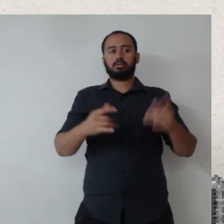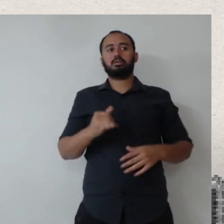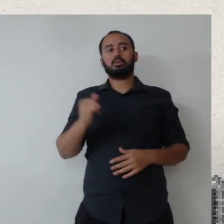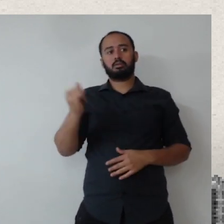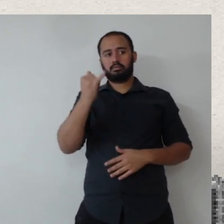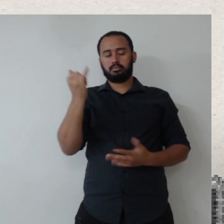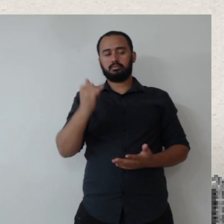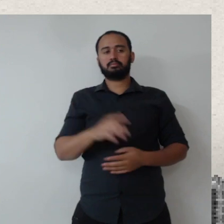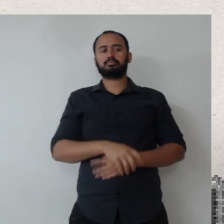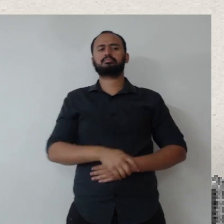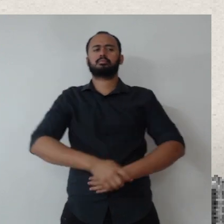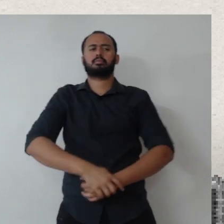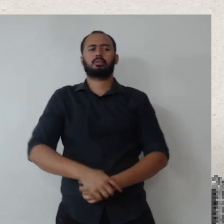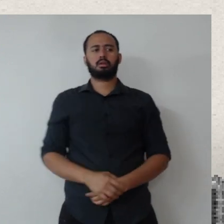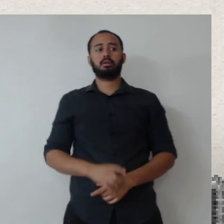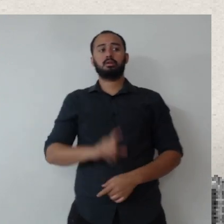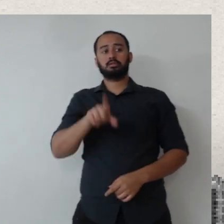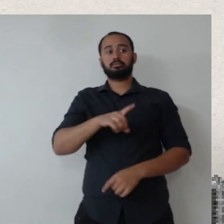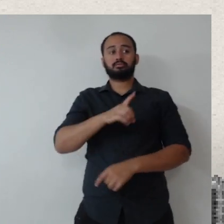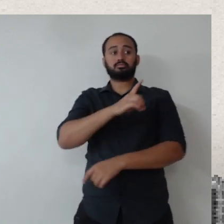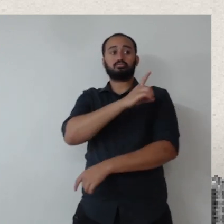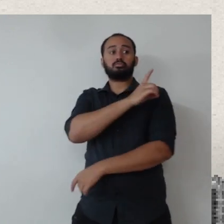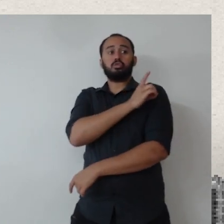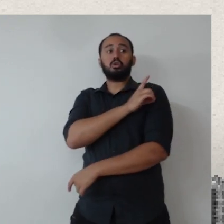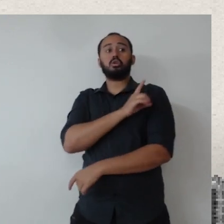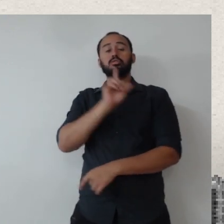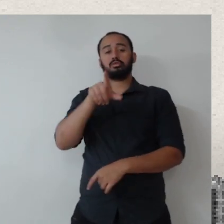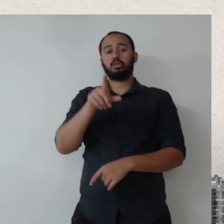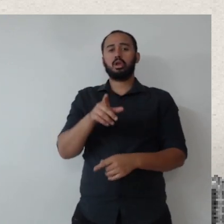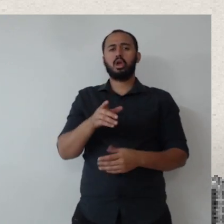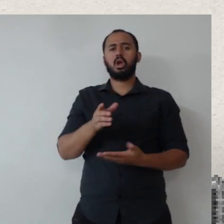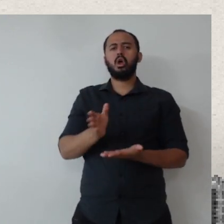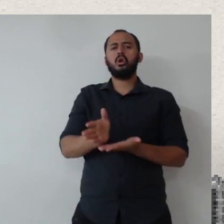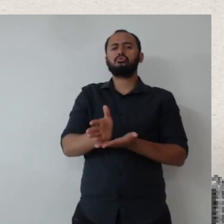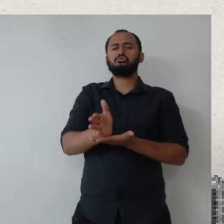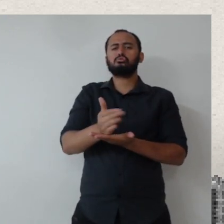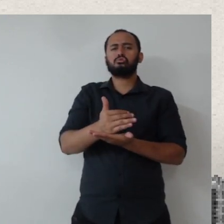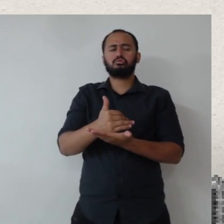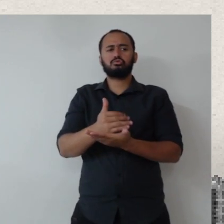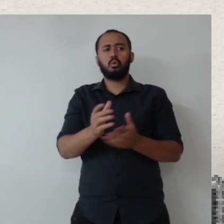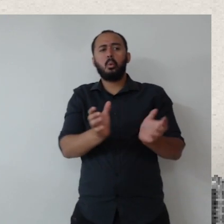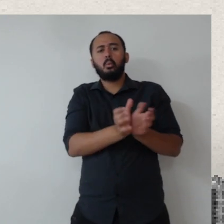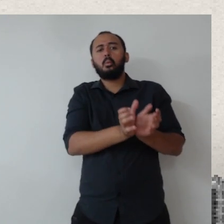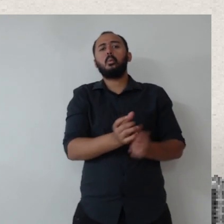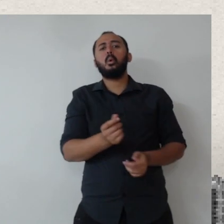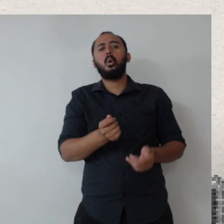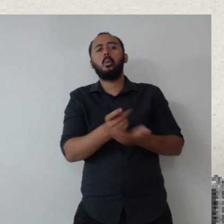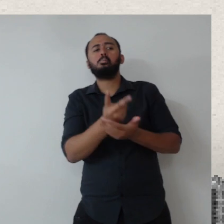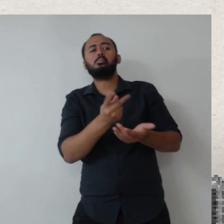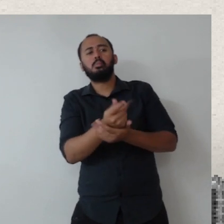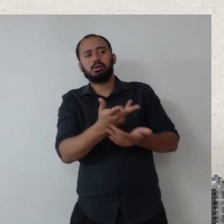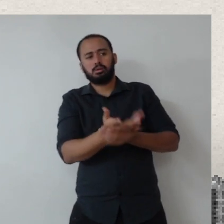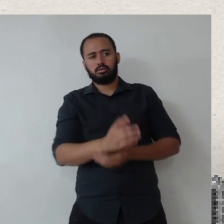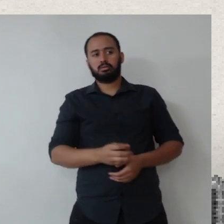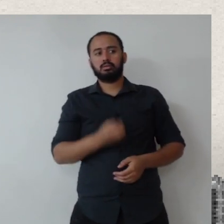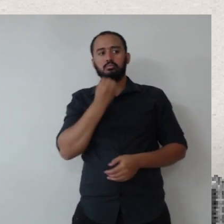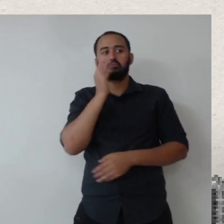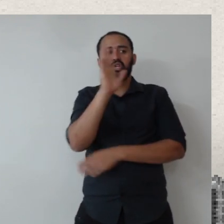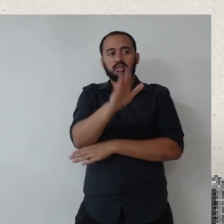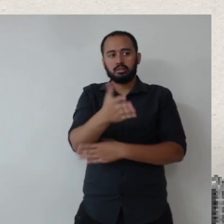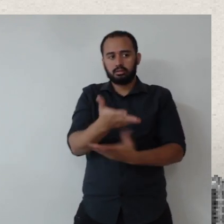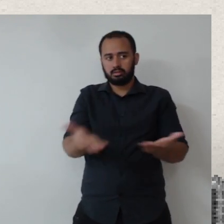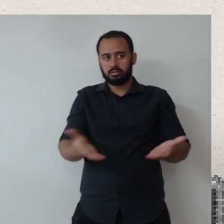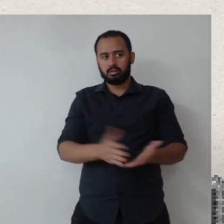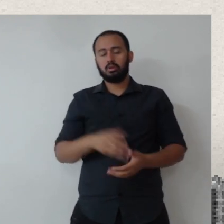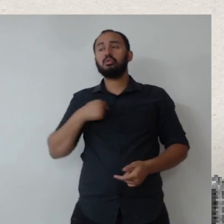Rodrigo levantou a mão. Rodrigo até o diretor da divisão de compras aqui do tribunal. Rodrigo, boa tarde. Boa tarde, pessoal.